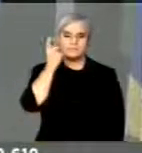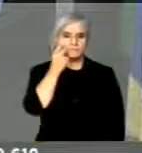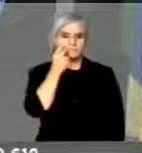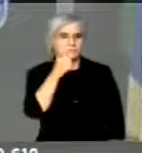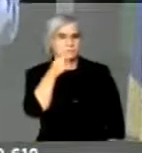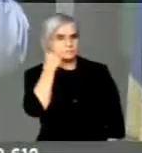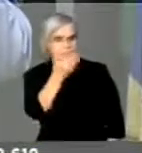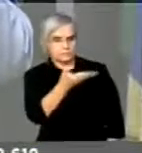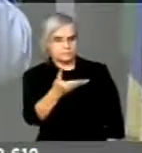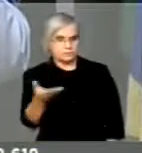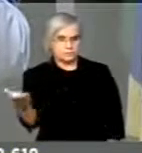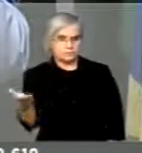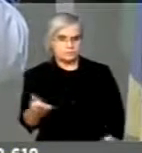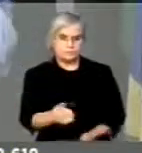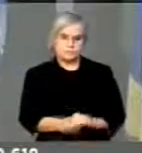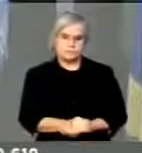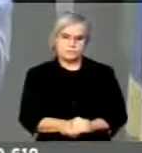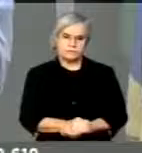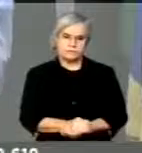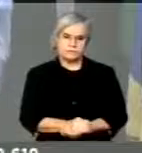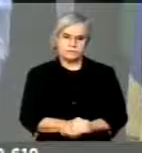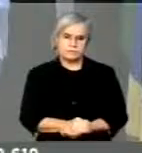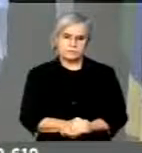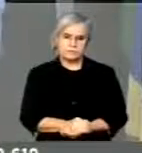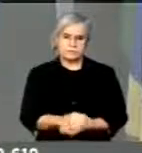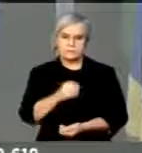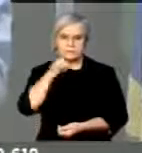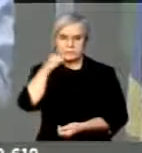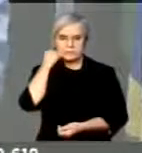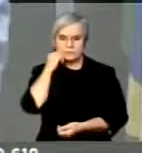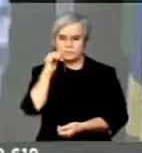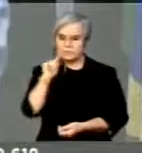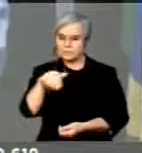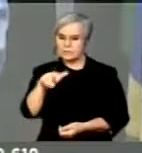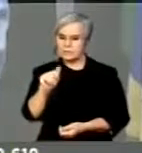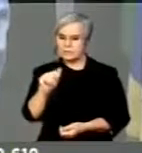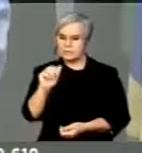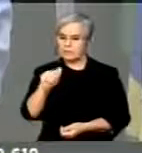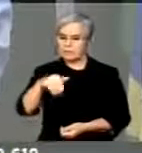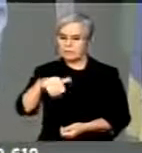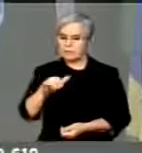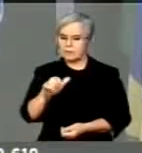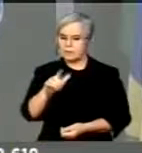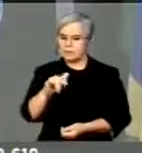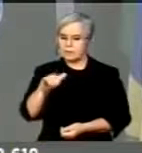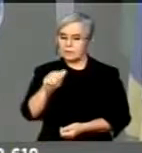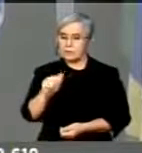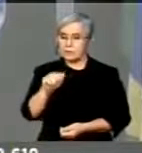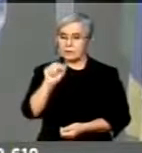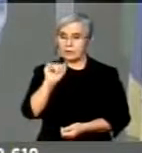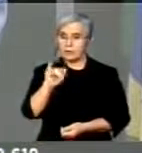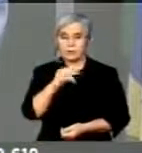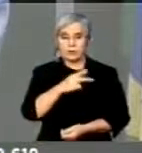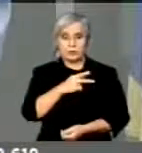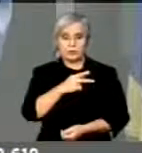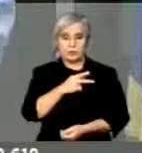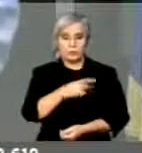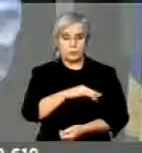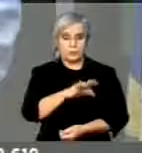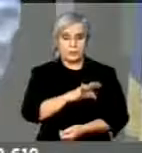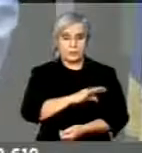se o pessoal perdeu a razão, senadora Anamélia, se o PT estava despreparado para ser poder,